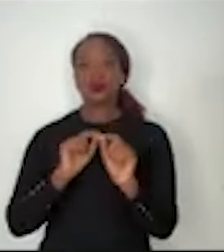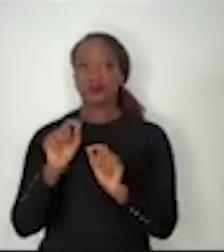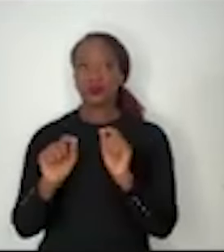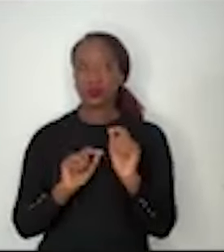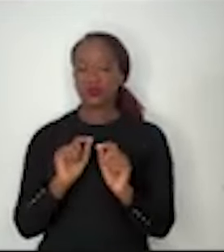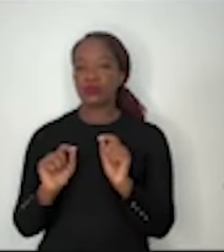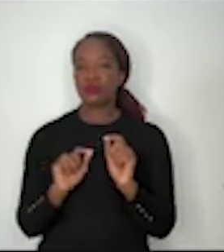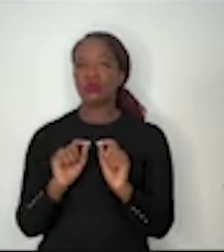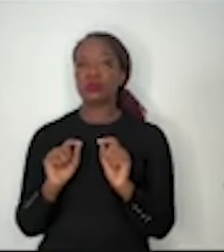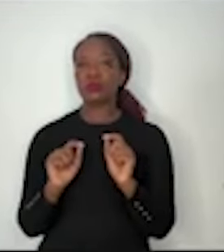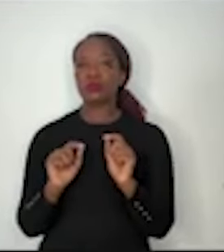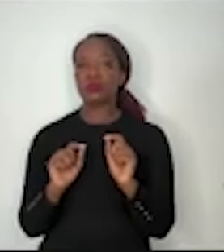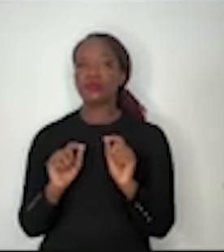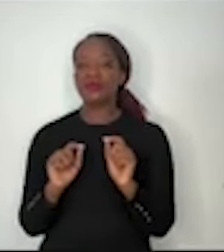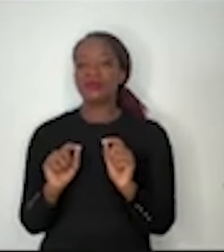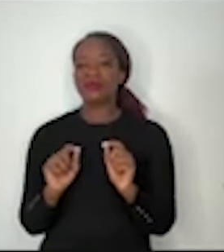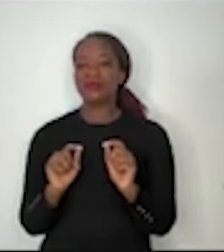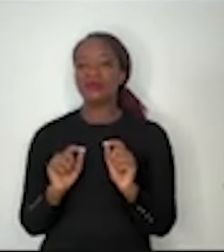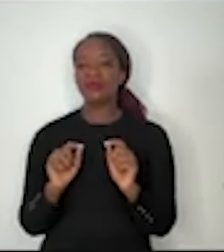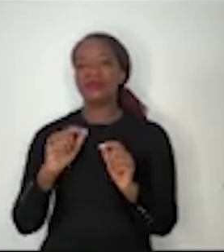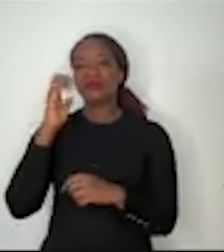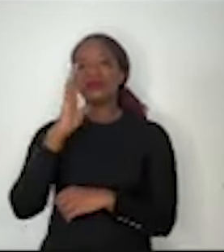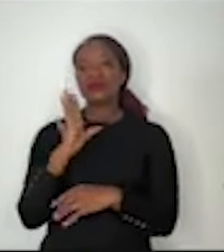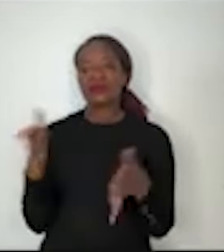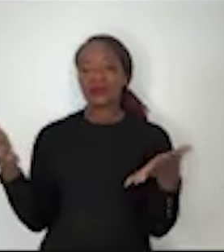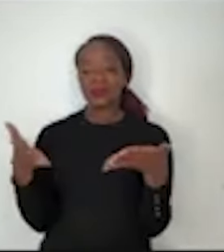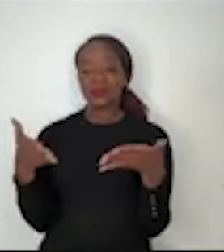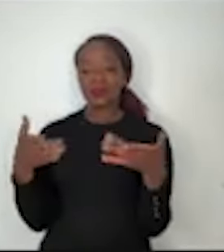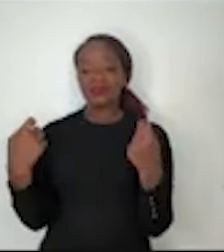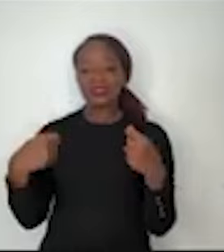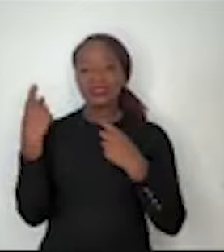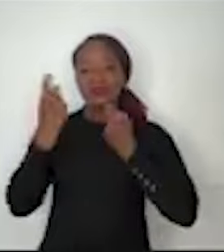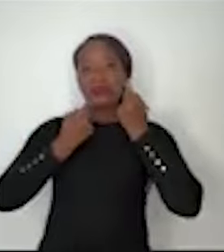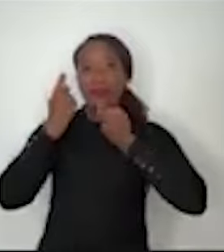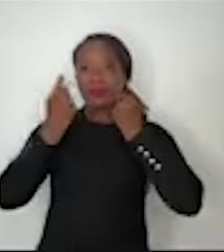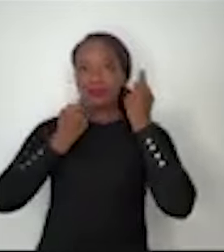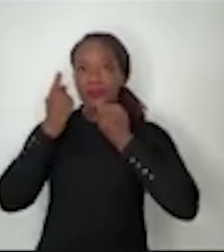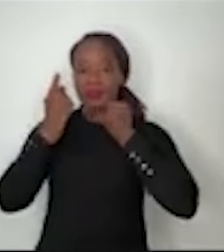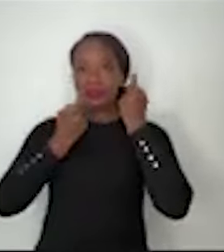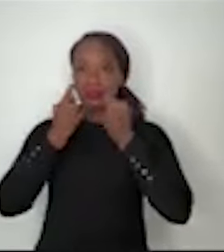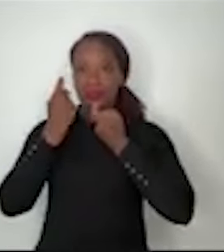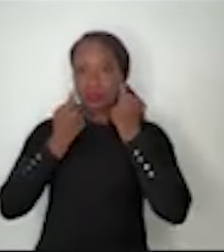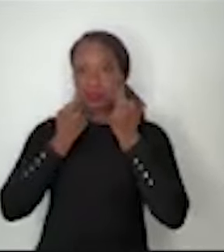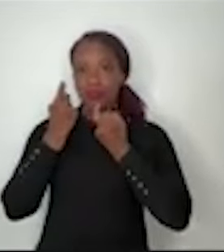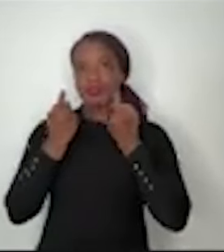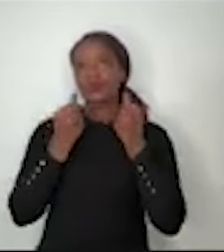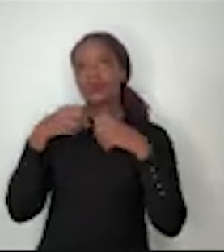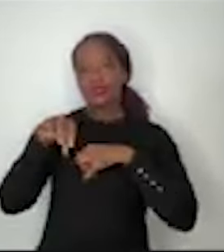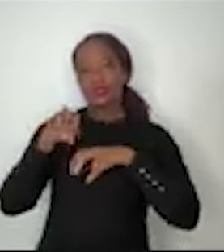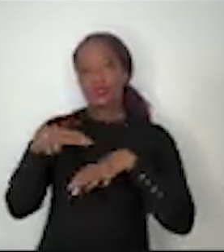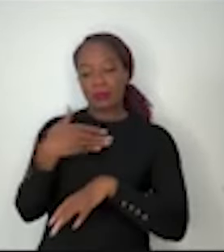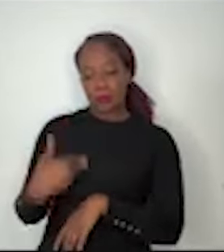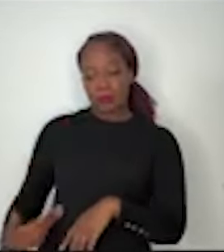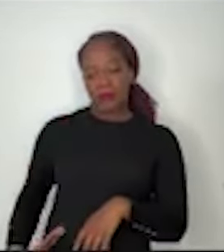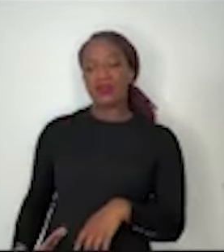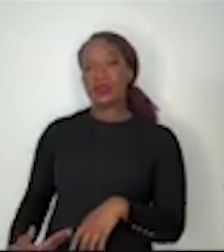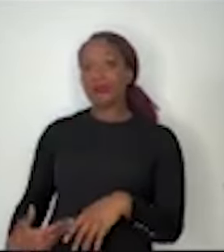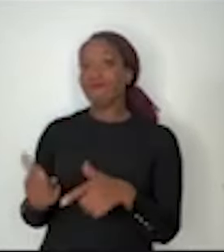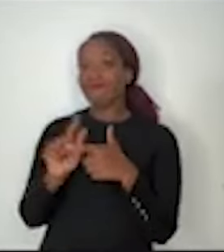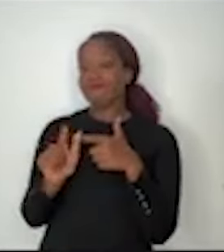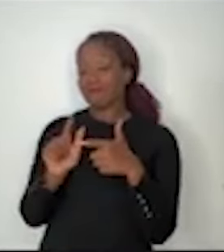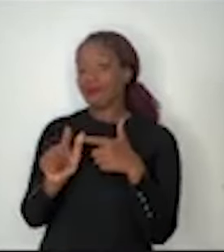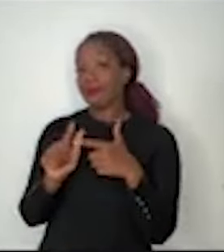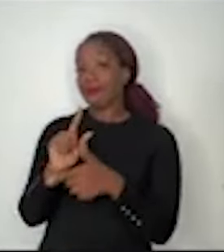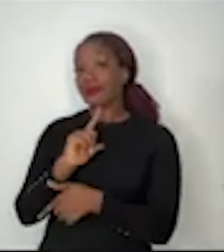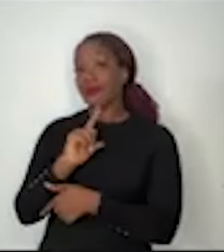cérebros no Brasil hoje se deve à preocupação com a segurança pública. Nós temos verdadeiramente um problema. É claro